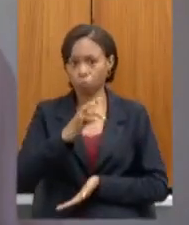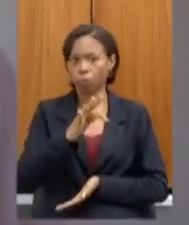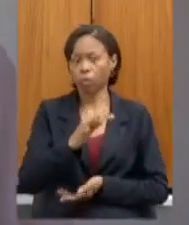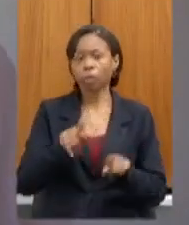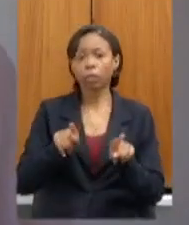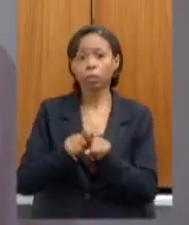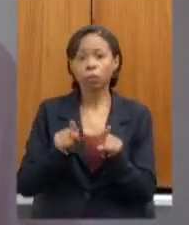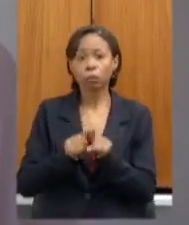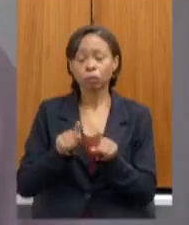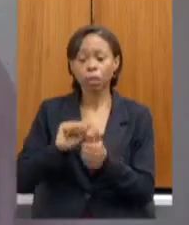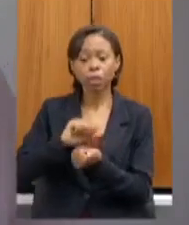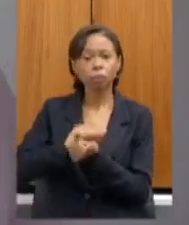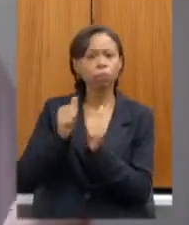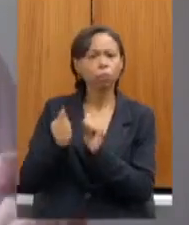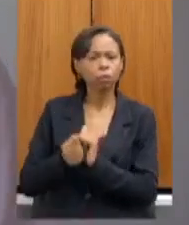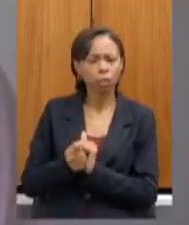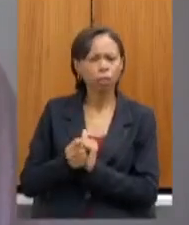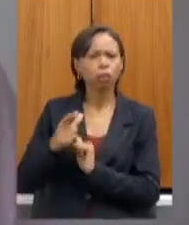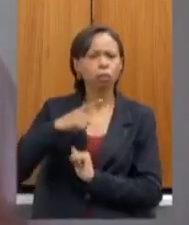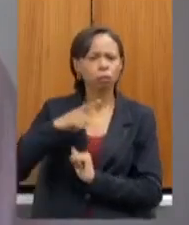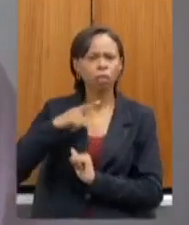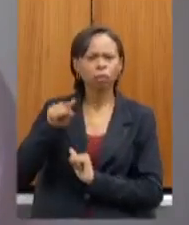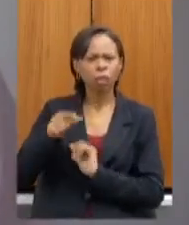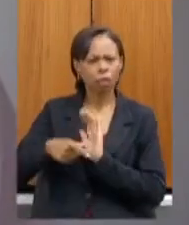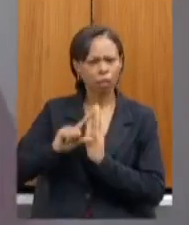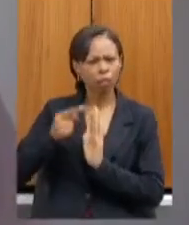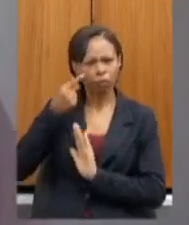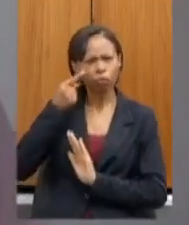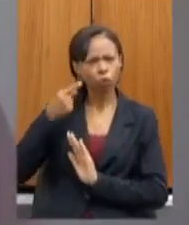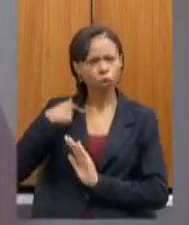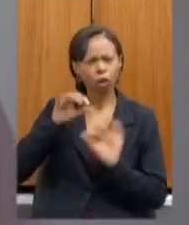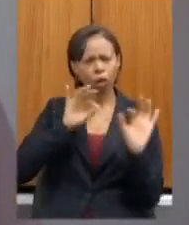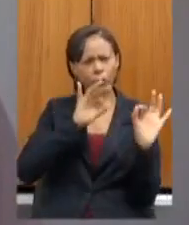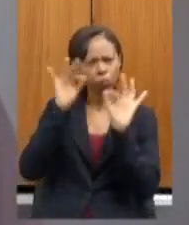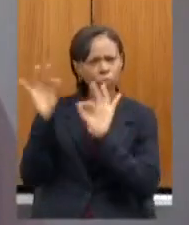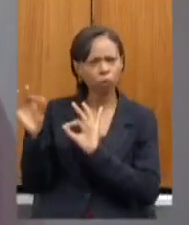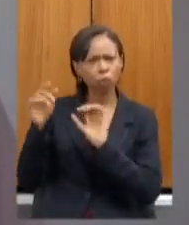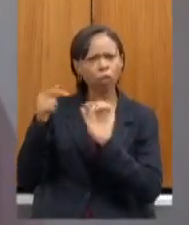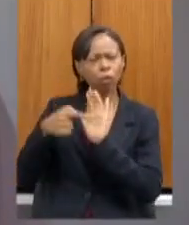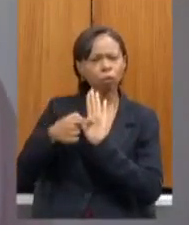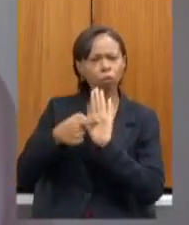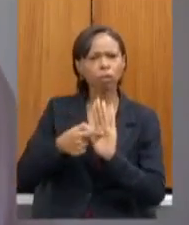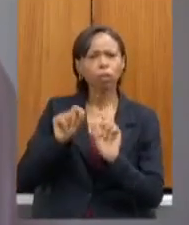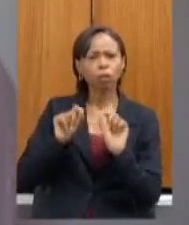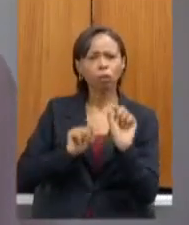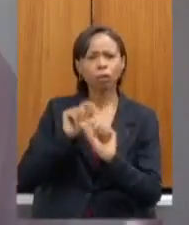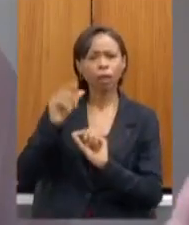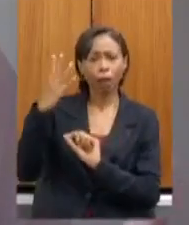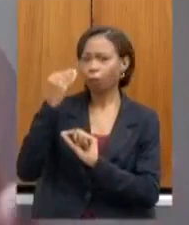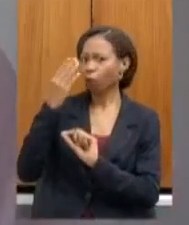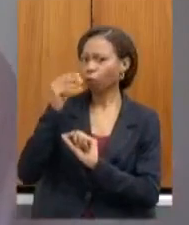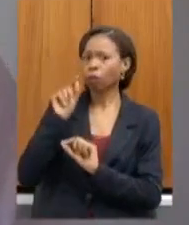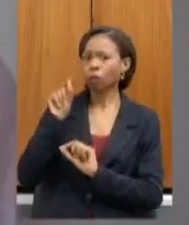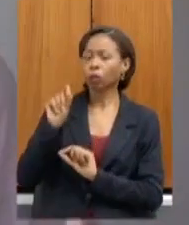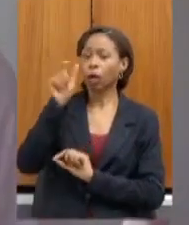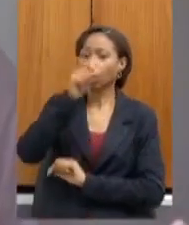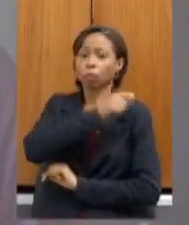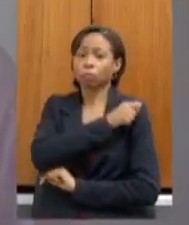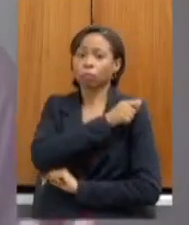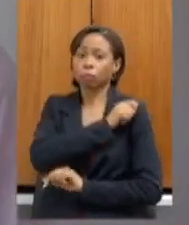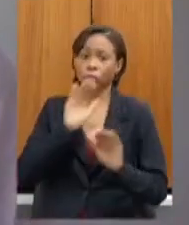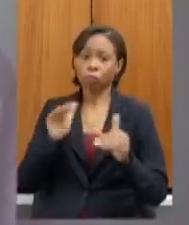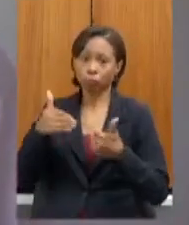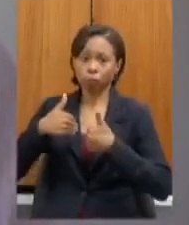adaptação na minha apresentação o senhor deve ter visto uma das fotografias é um aluno autista com o trabalho todo